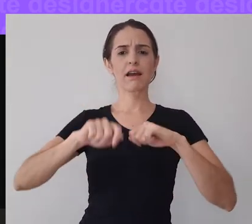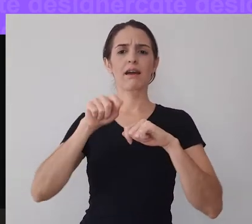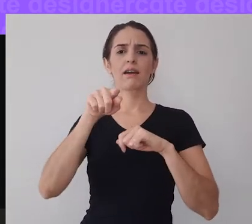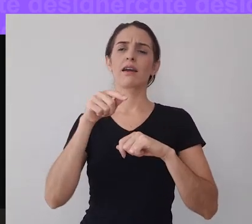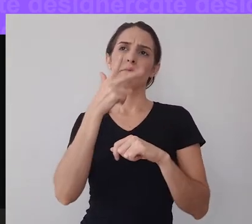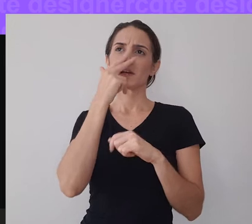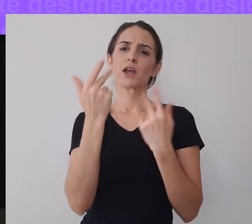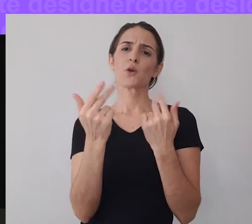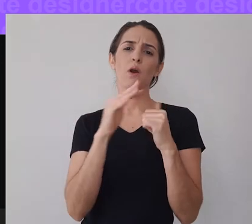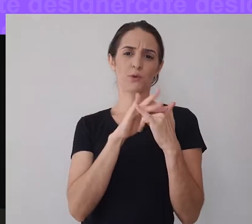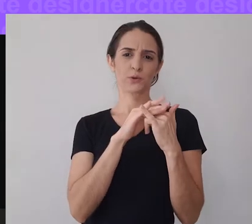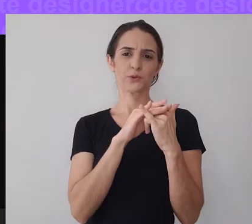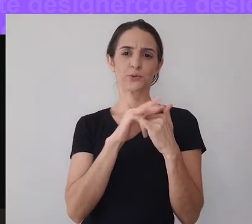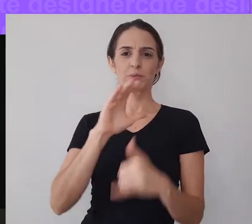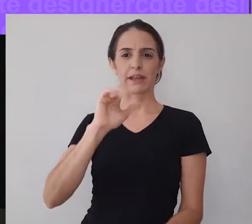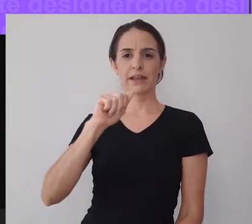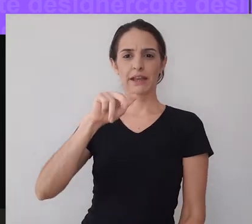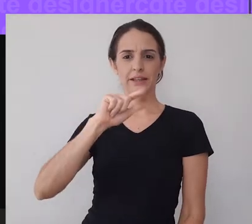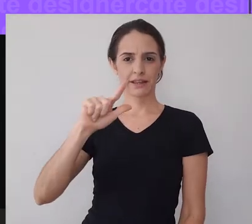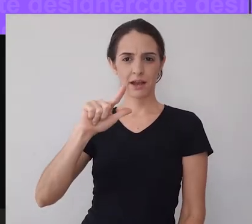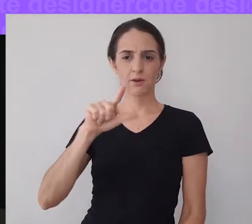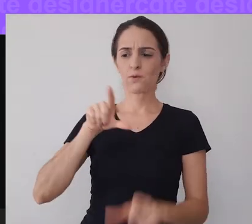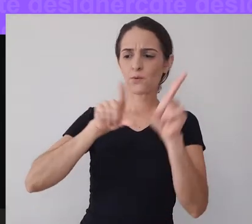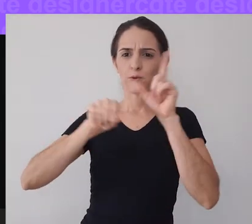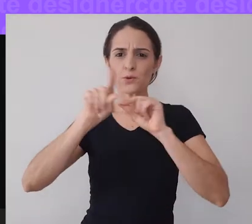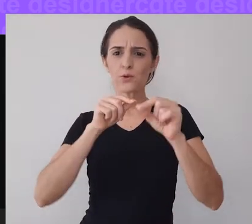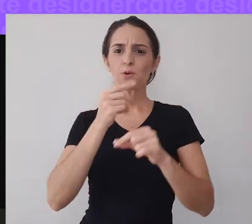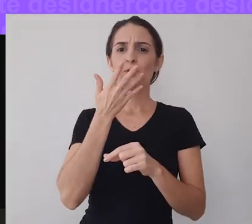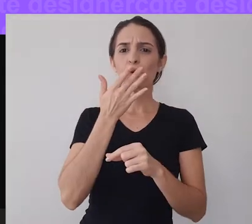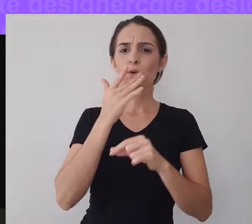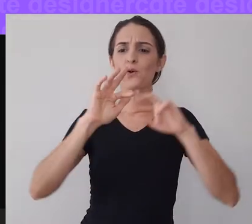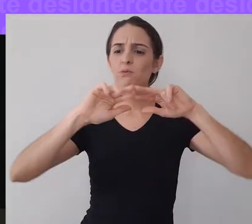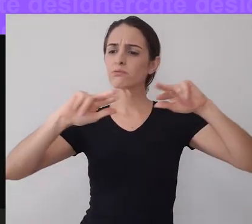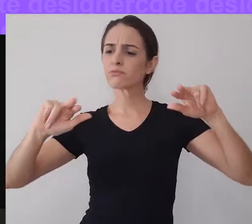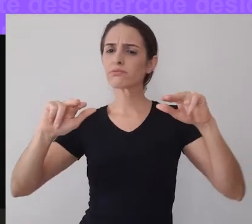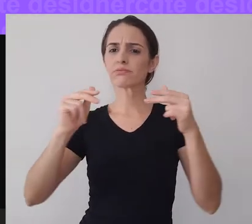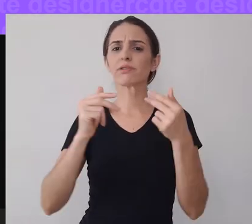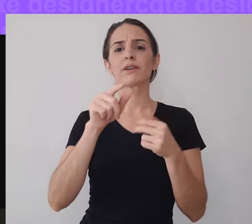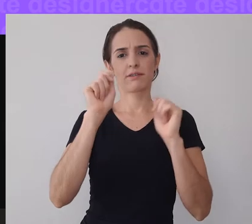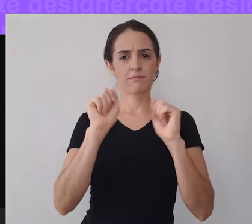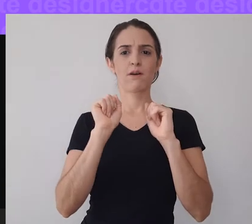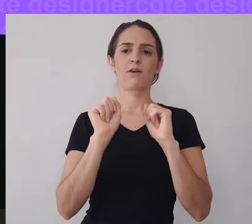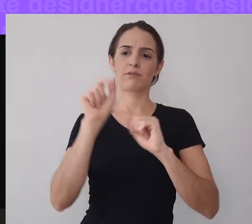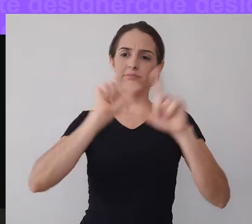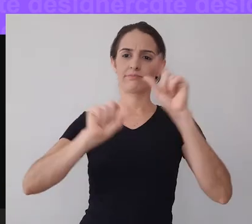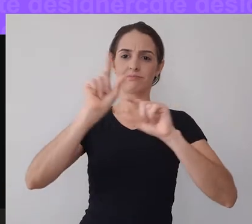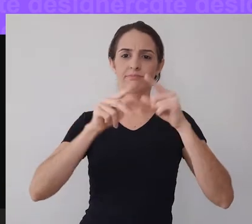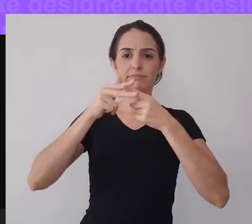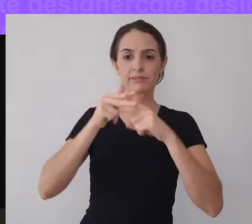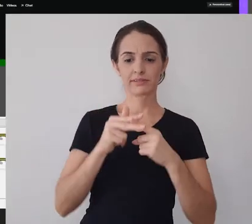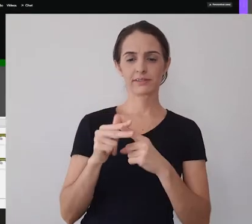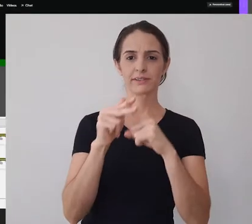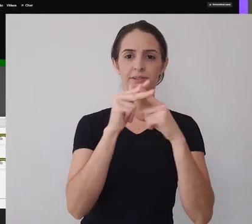né? Como se fosse um canal do YouTube mesmo. Editar as preferências, ele vai te ajudar aqui a fazer toda essa questão.